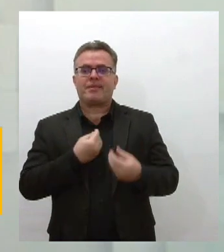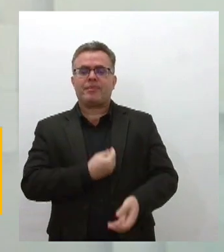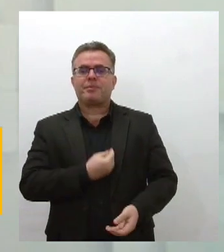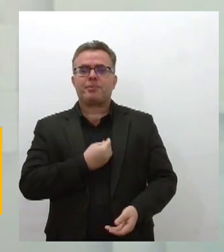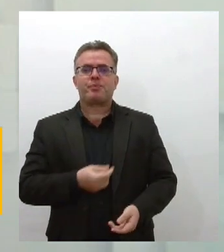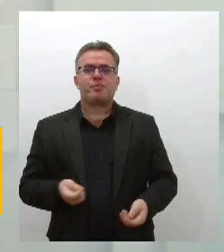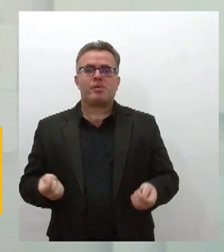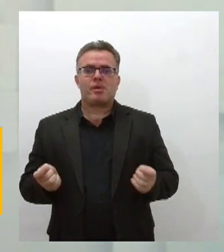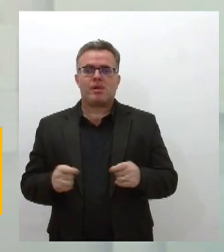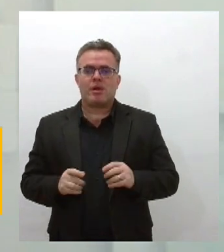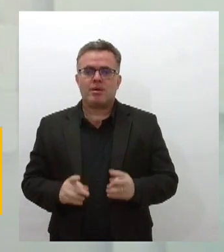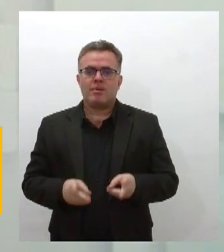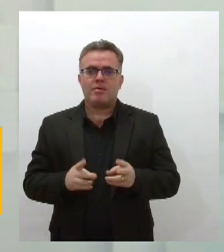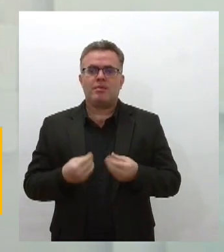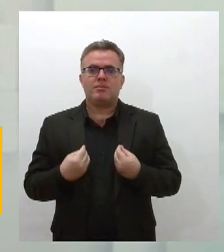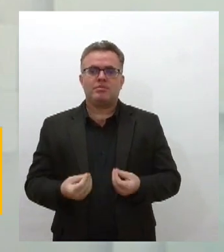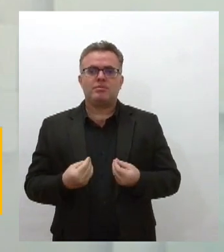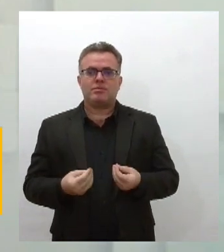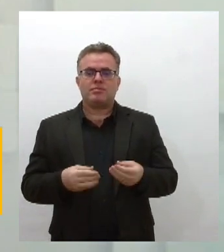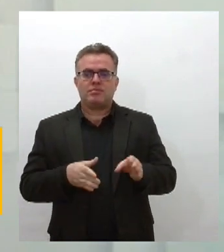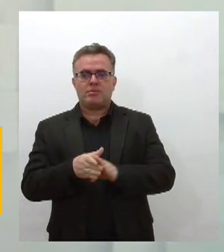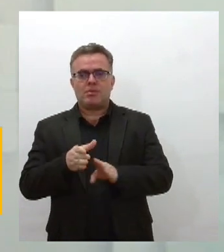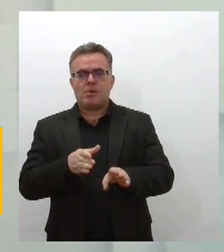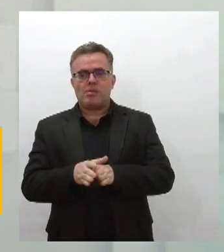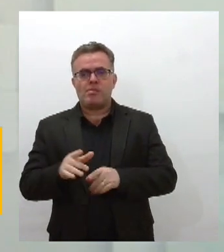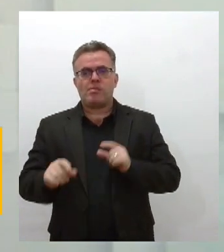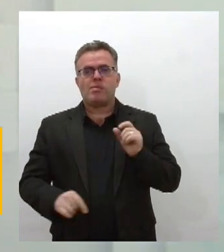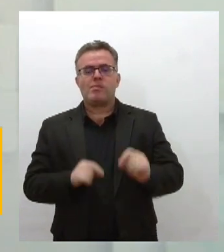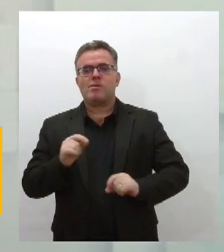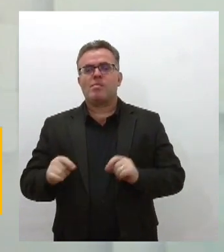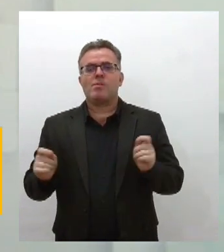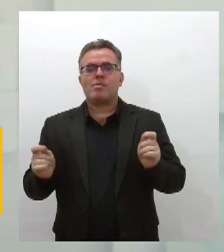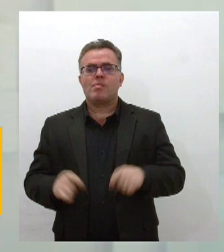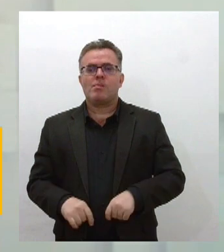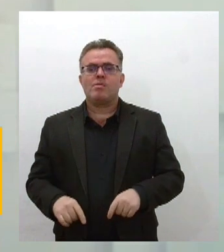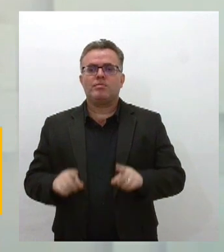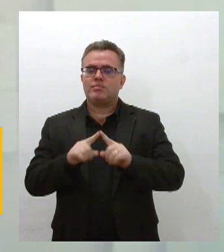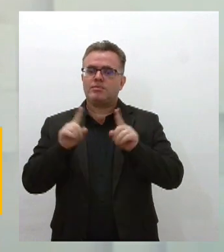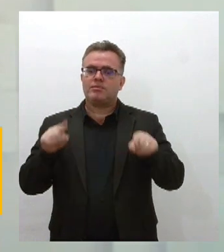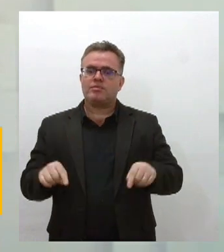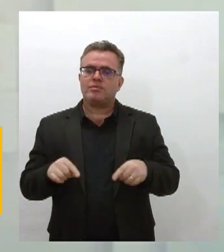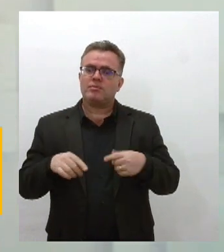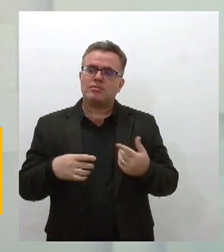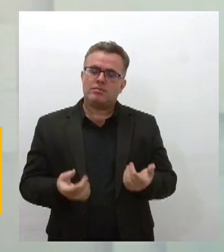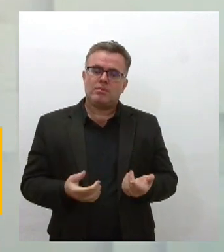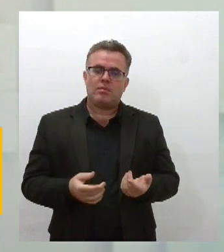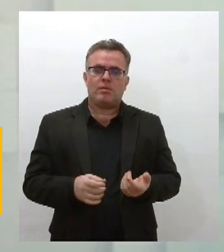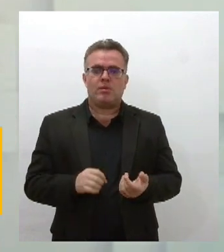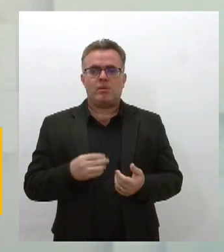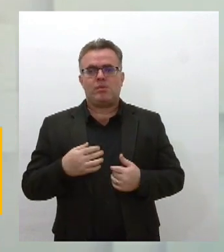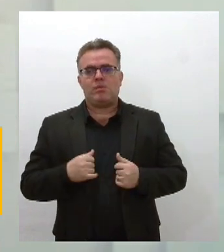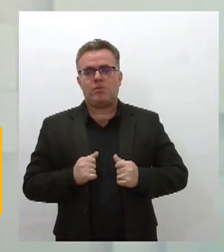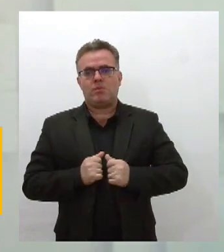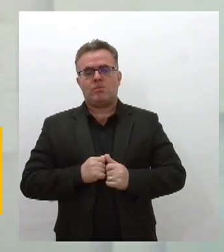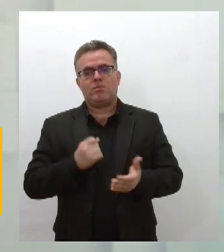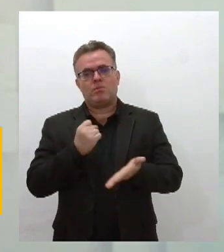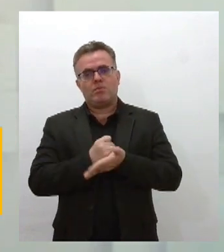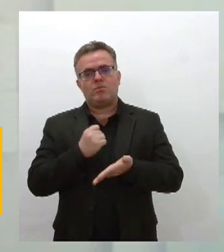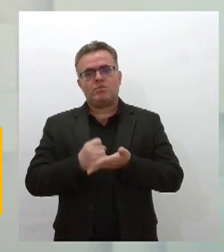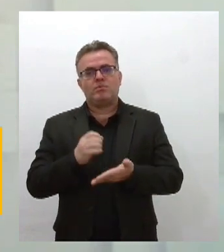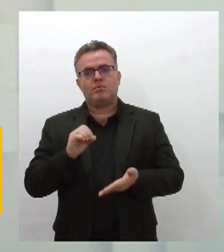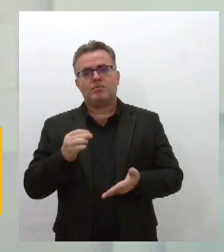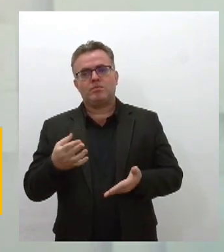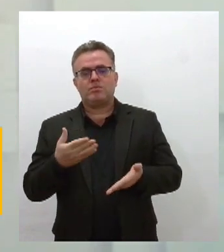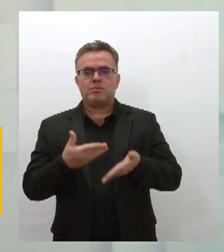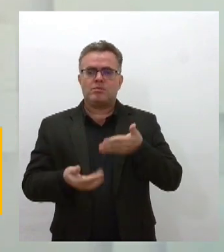lavrar o alto da infração. Lembrando que ele pode ser um servidor público seletista ou estatutário ou também pode ser